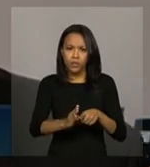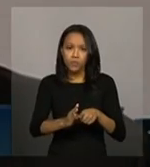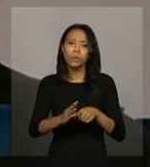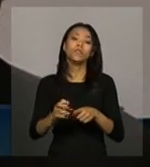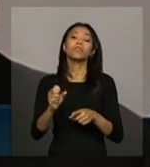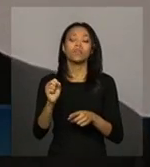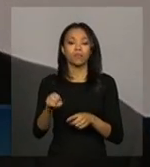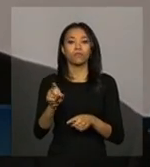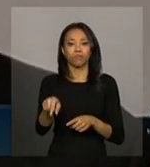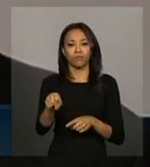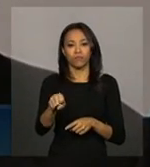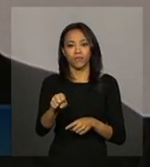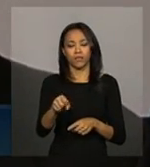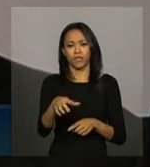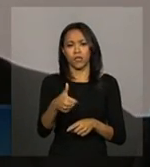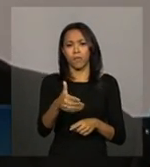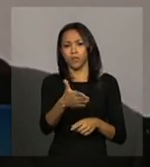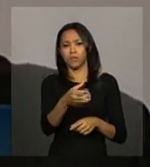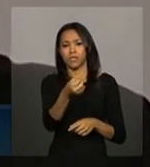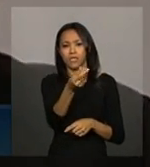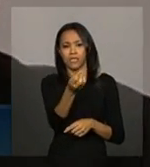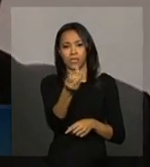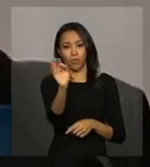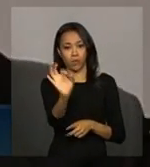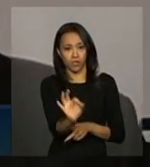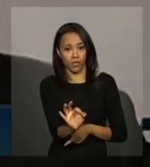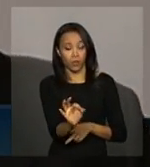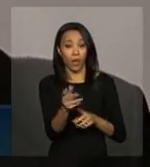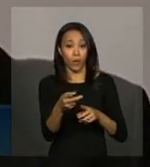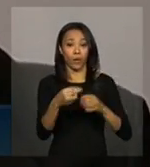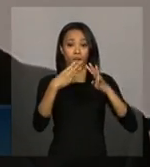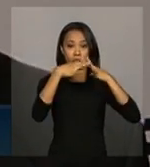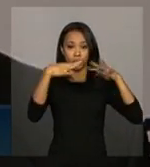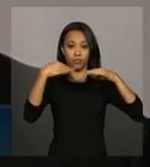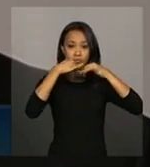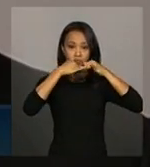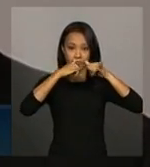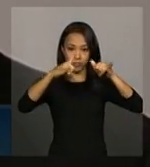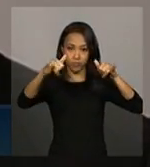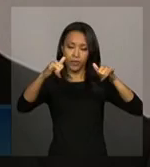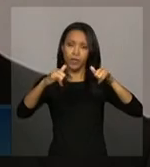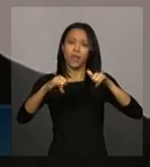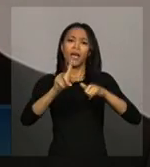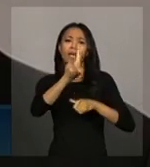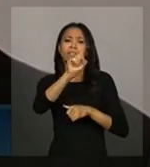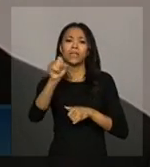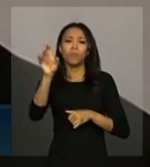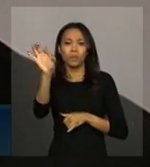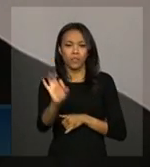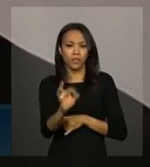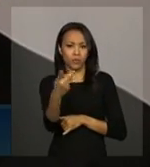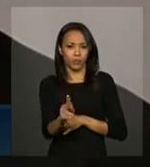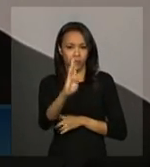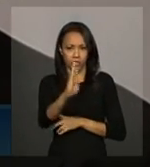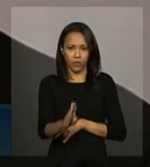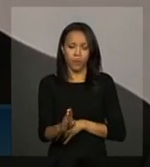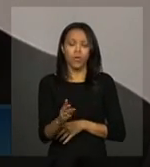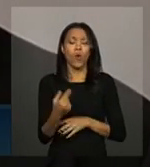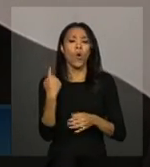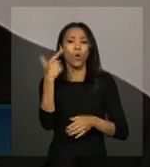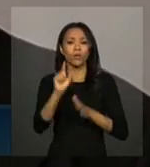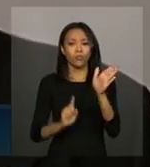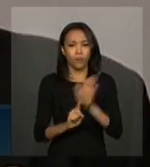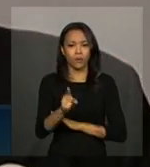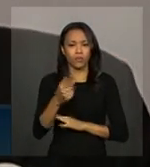nacionalização de cerca de 60%. Agora, da linha de transmissão e os outros componentes, é 100% nacional. 100%. E eu queria só saber,